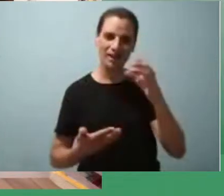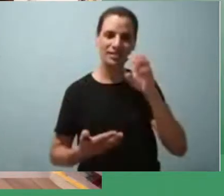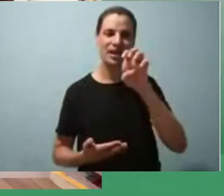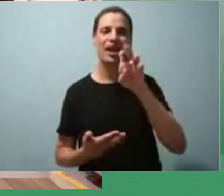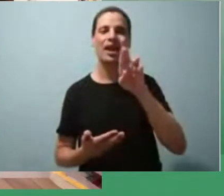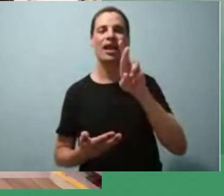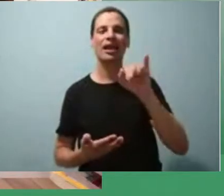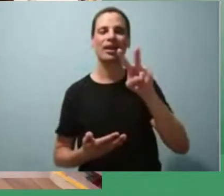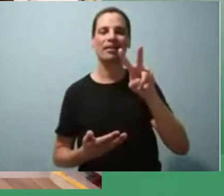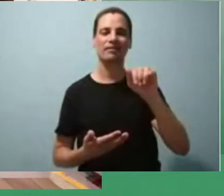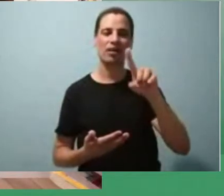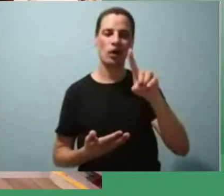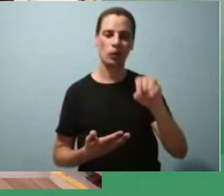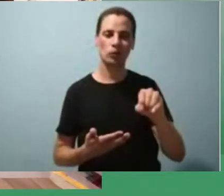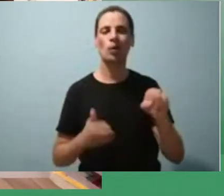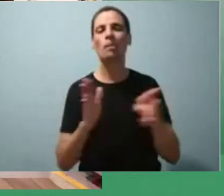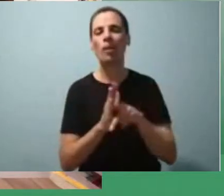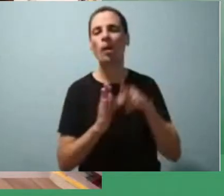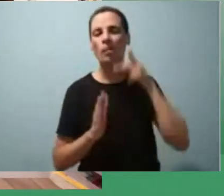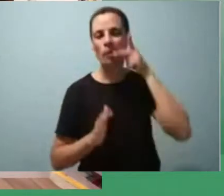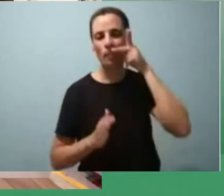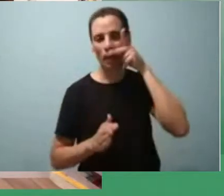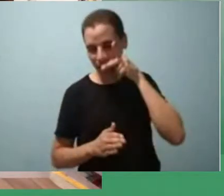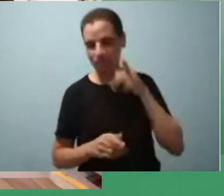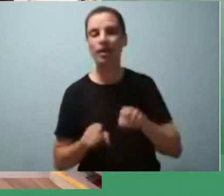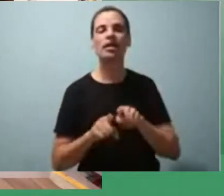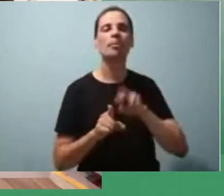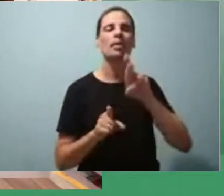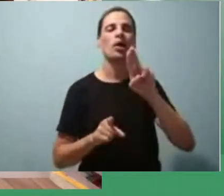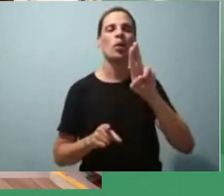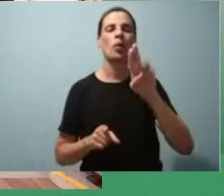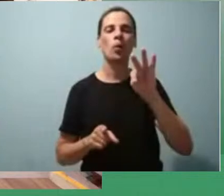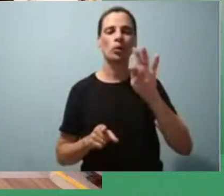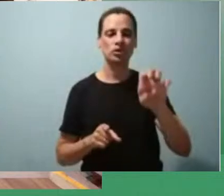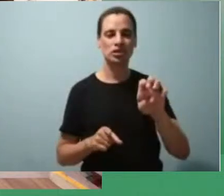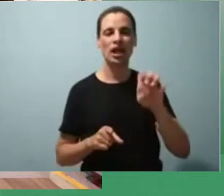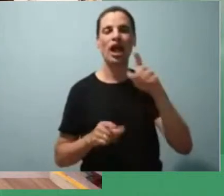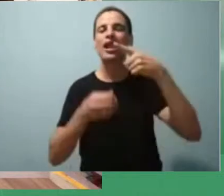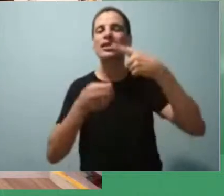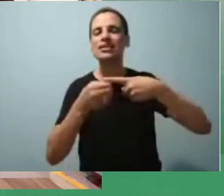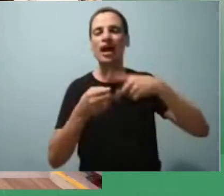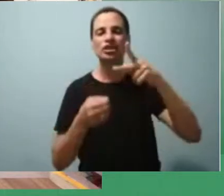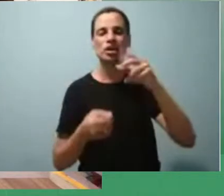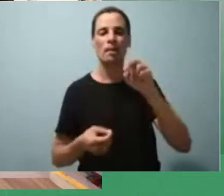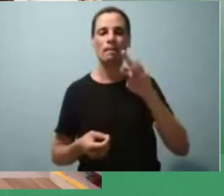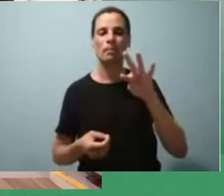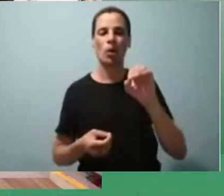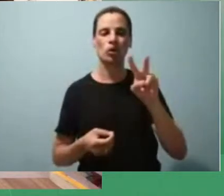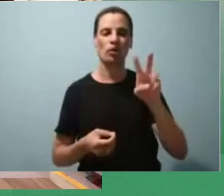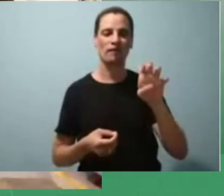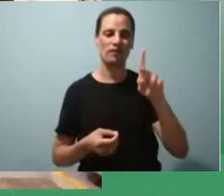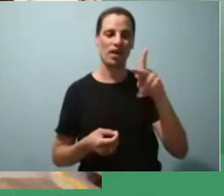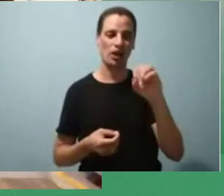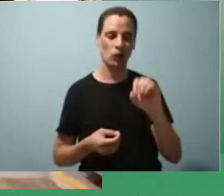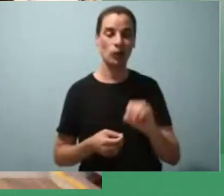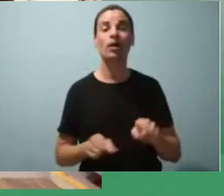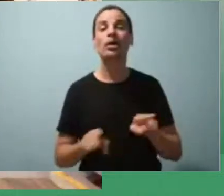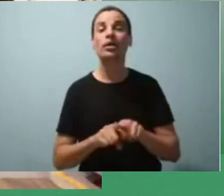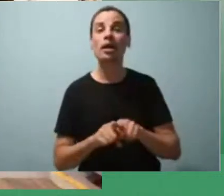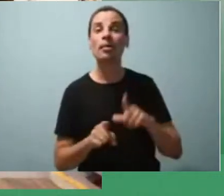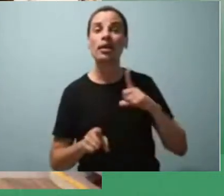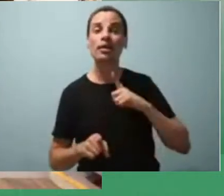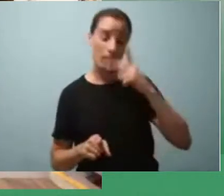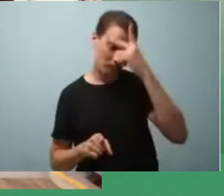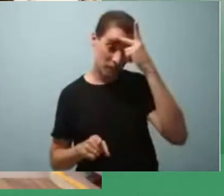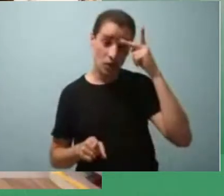Picuí da Paraíba a Ruth Barbosa de Porto Velho Rondônia tem pessoal aí de São Bento da Paraíba a